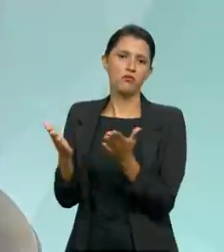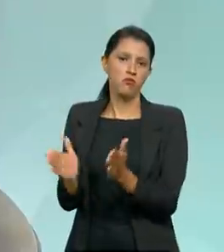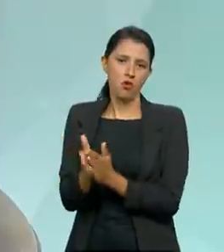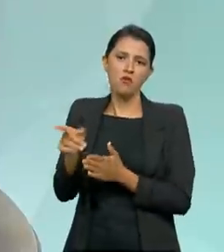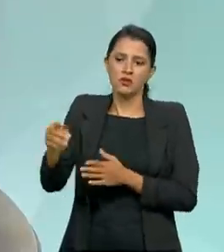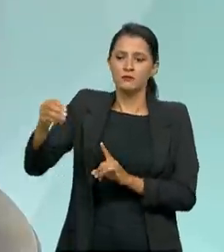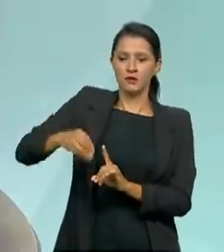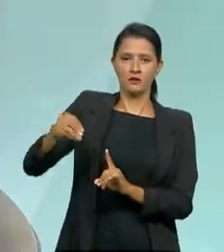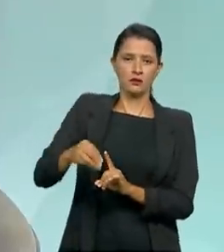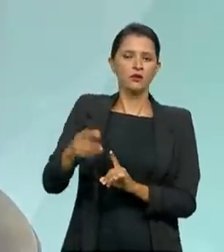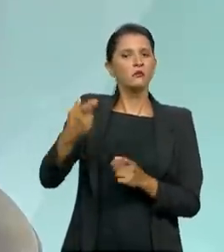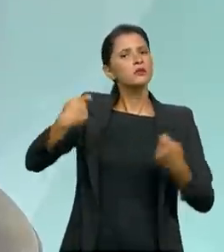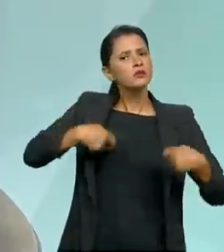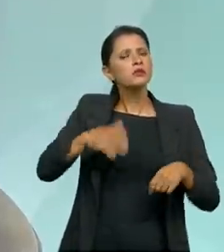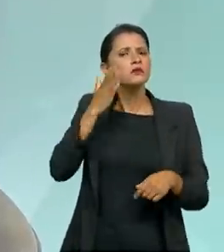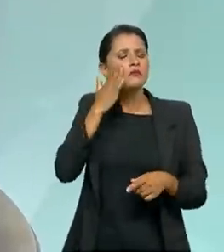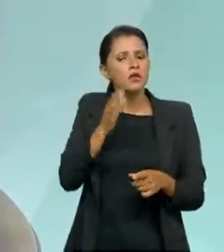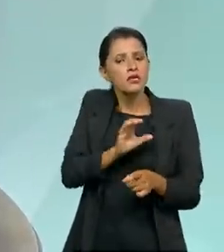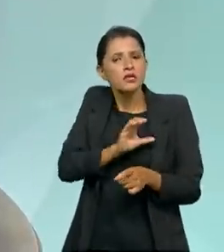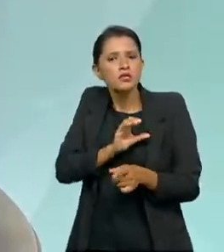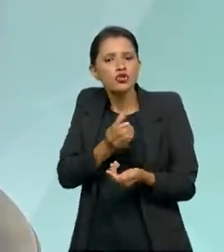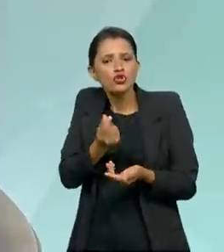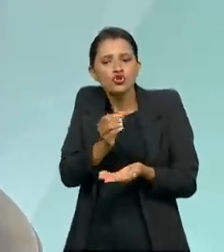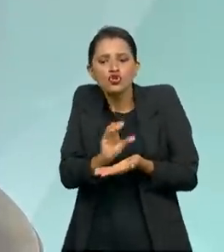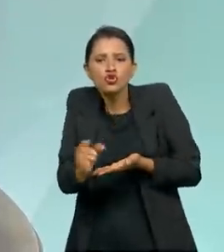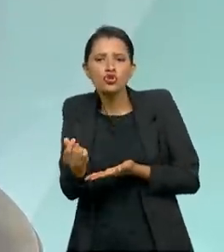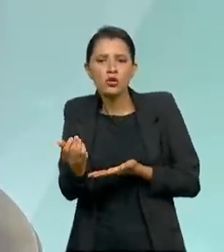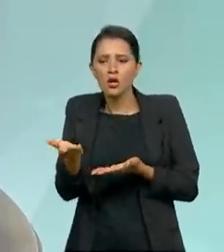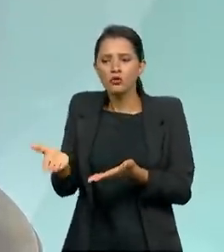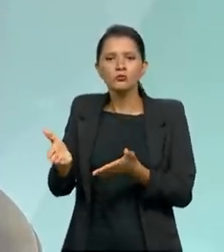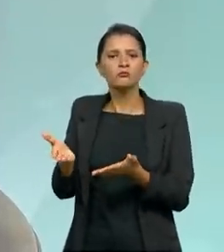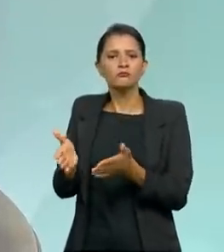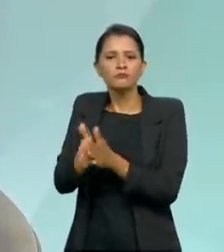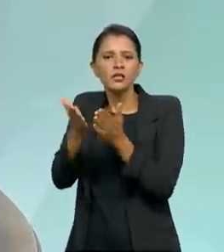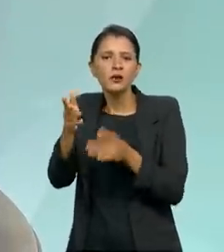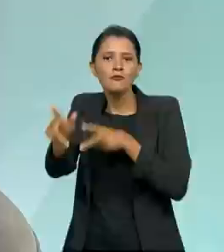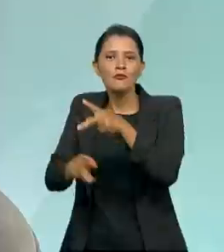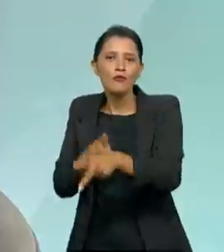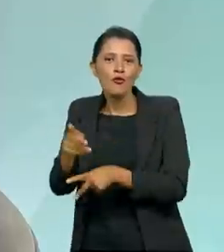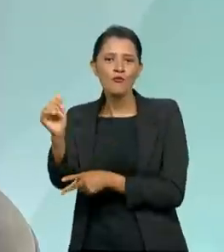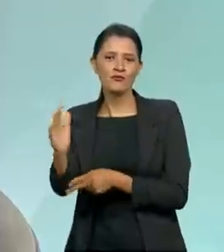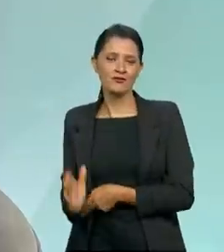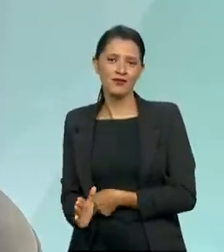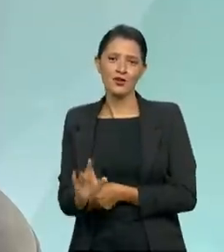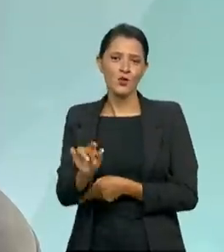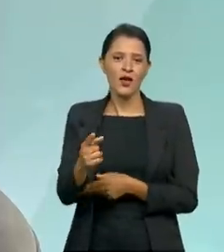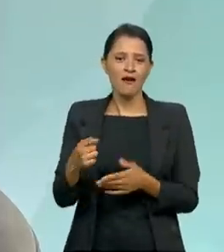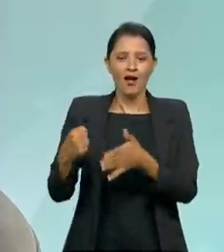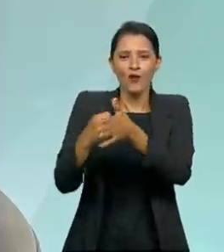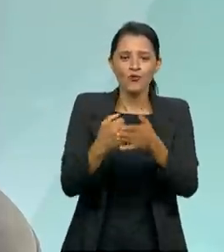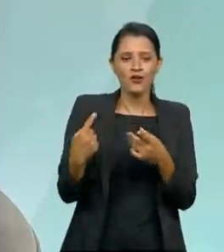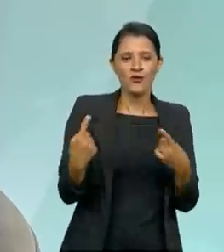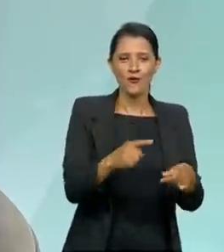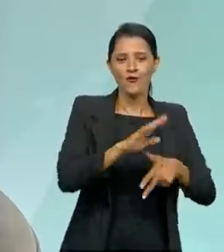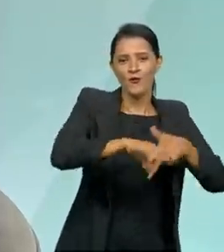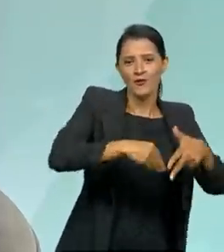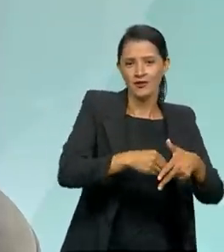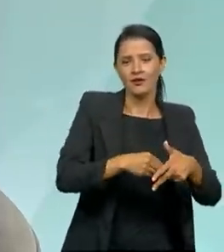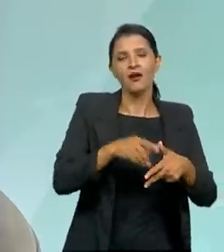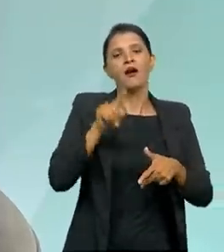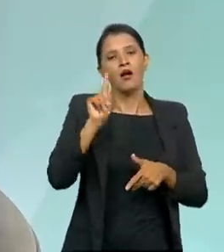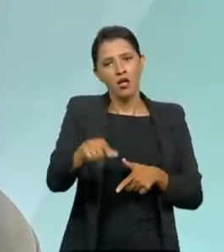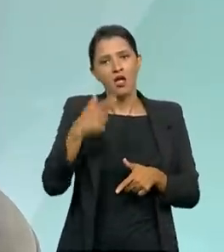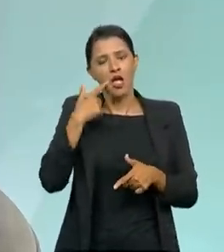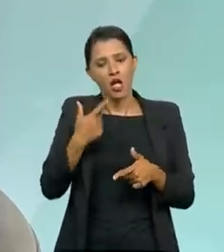Então, nós temos que fazer com que esse dinheiro chegue na ponta. luta contra a corrupção não é porque é só contra a corrupção, não. É a permissão,